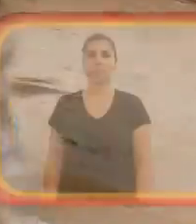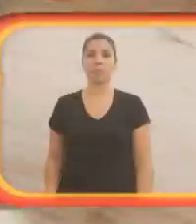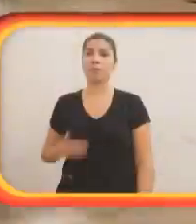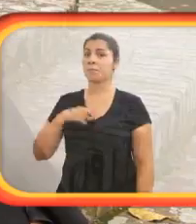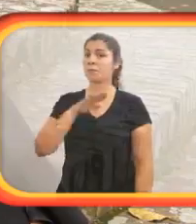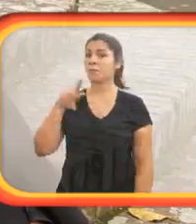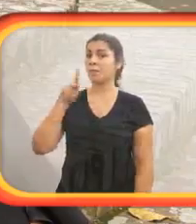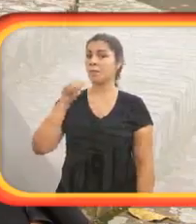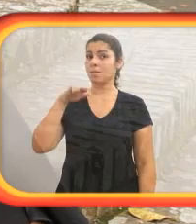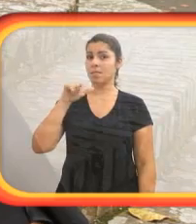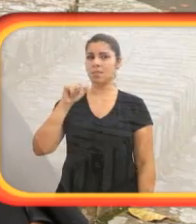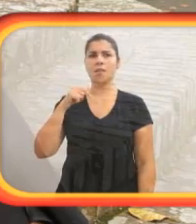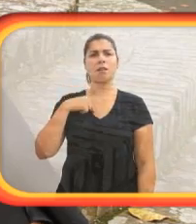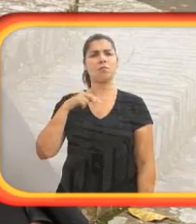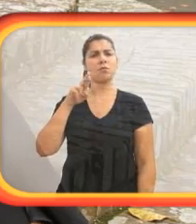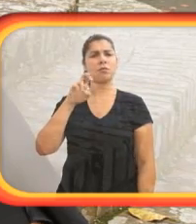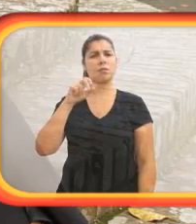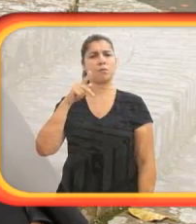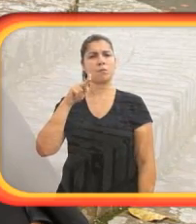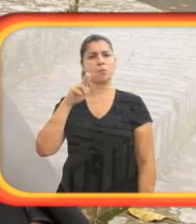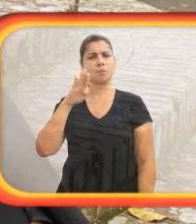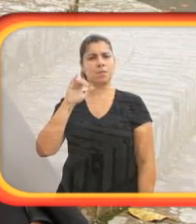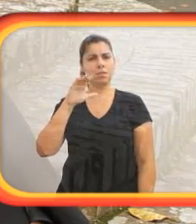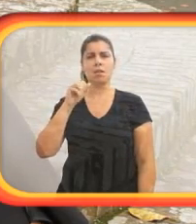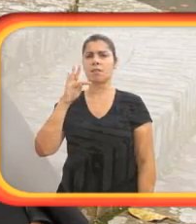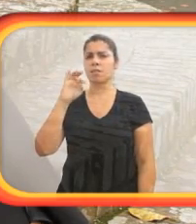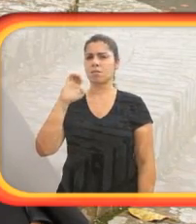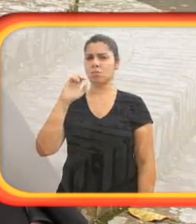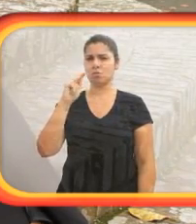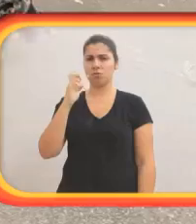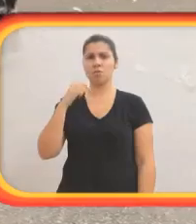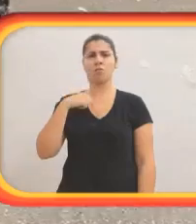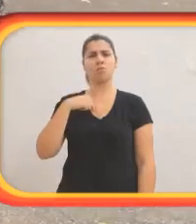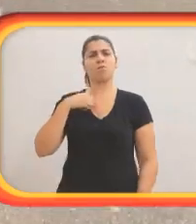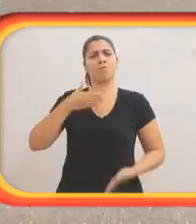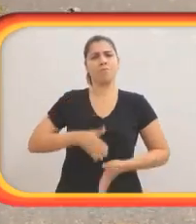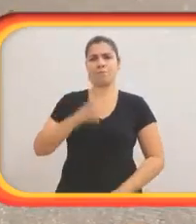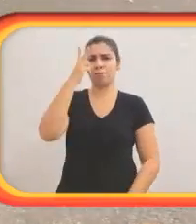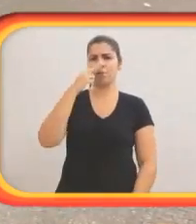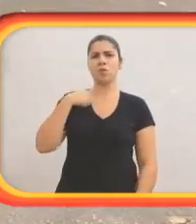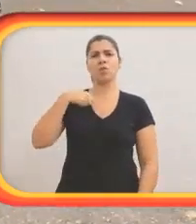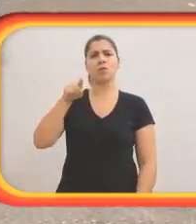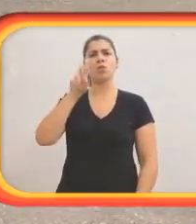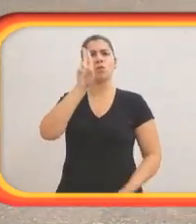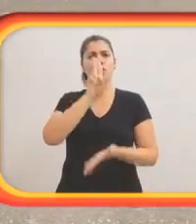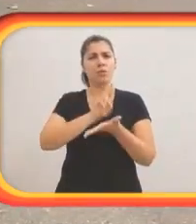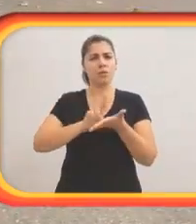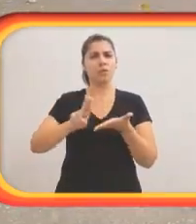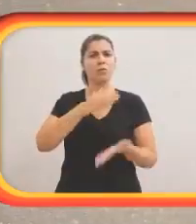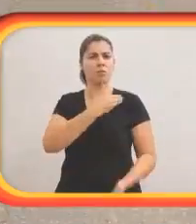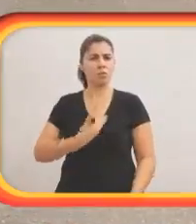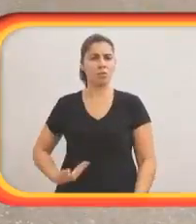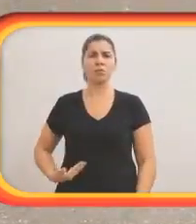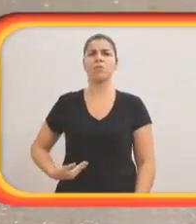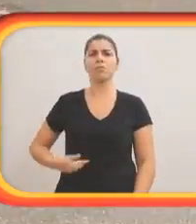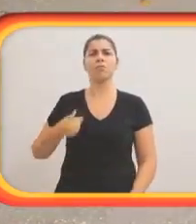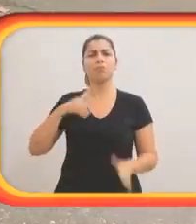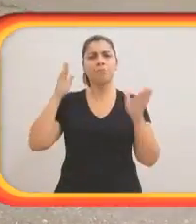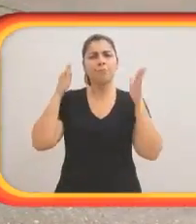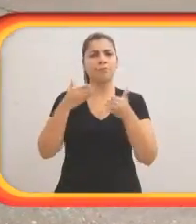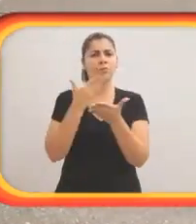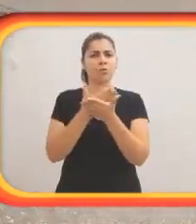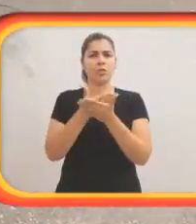escuros. Meu nome é Camila, sou da República Tcheca e sou cega de nascença. Eu fui à universidade pública,